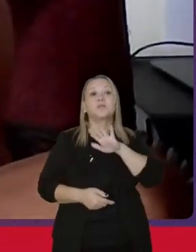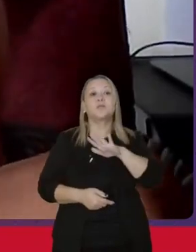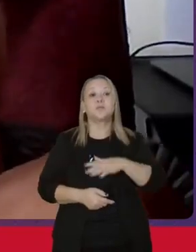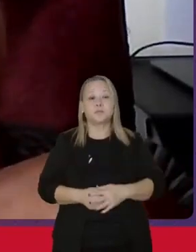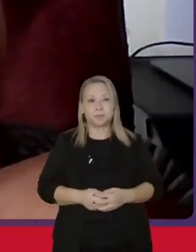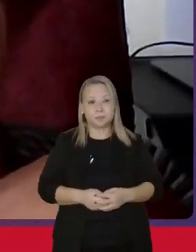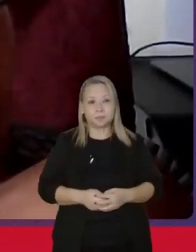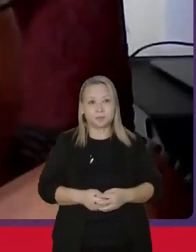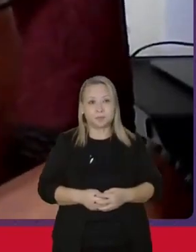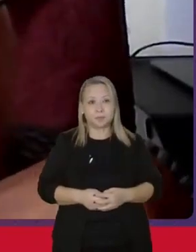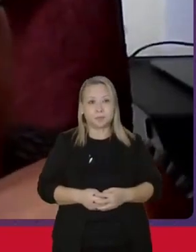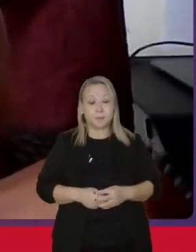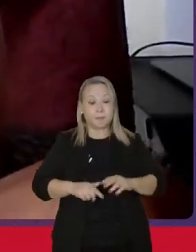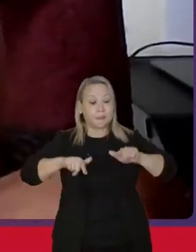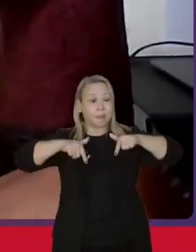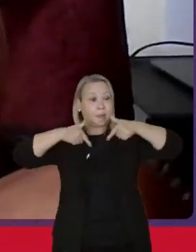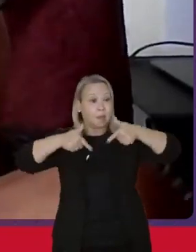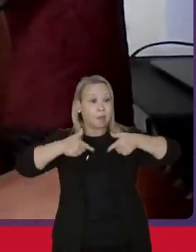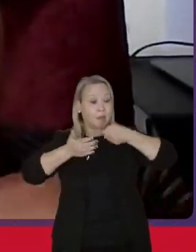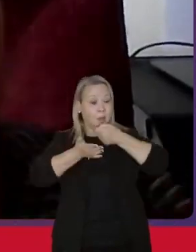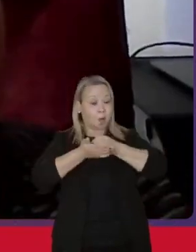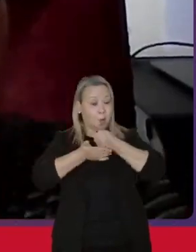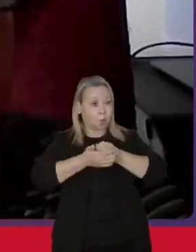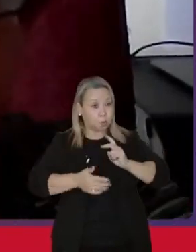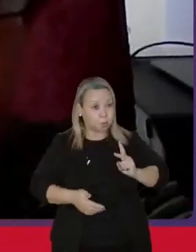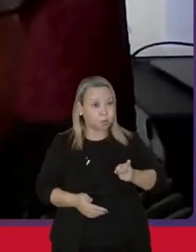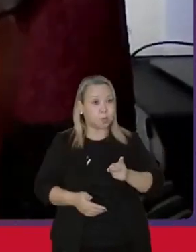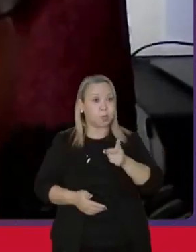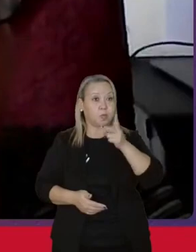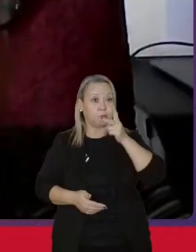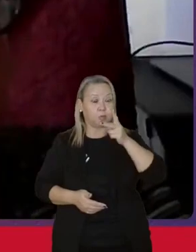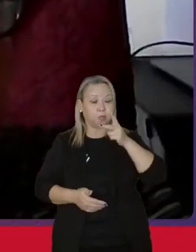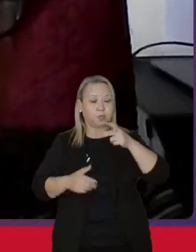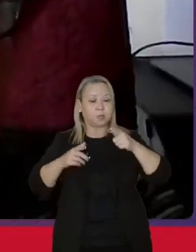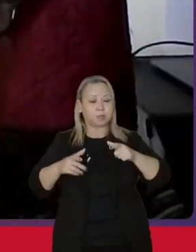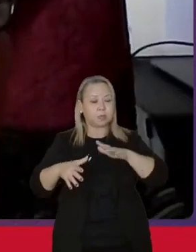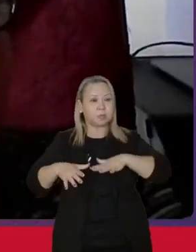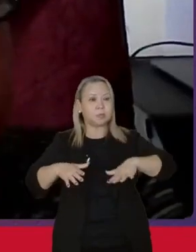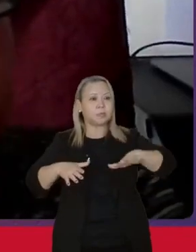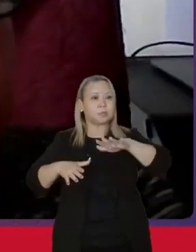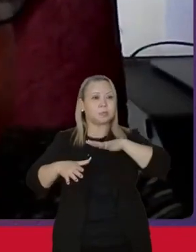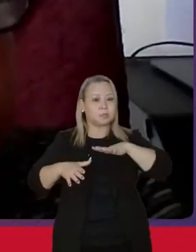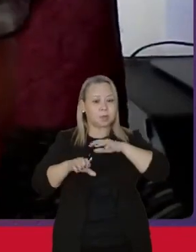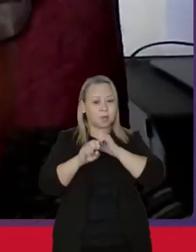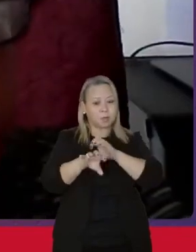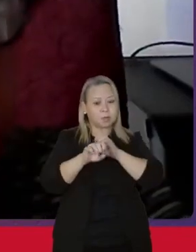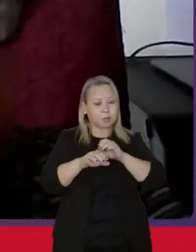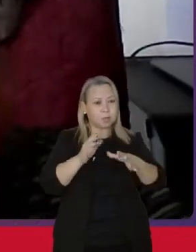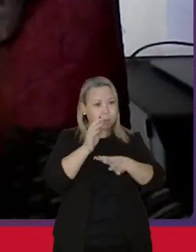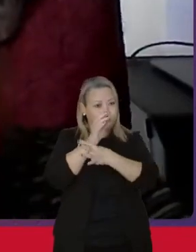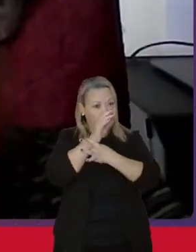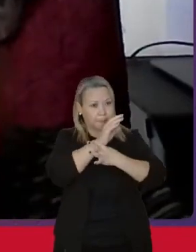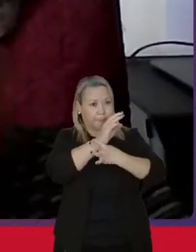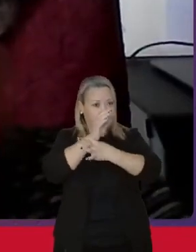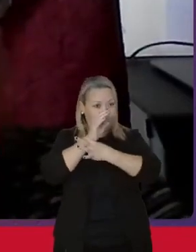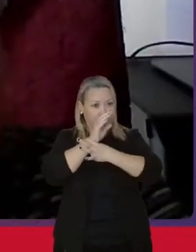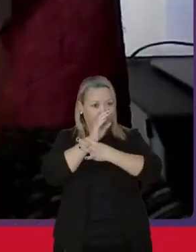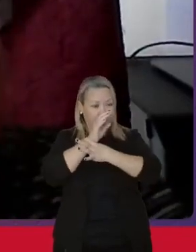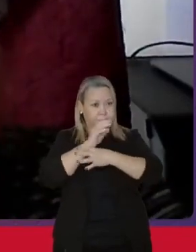A luta contínua no campo da educação é para garantia